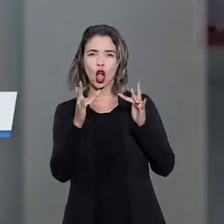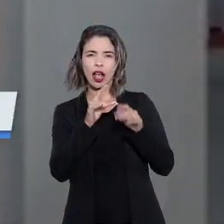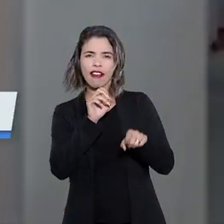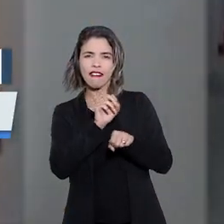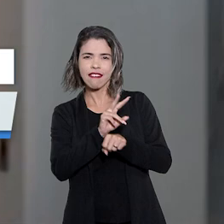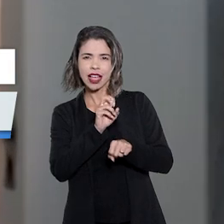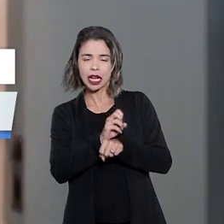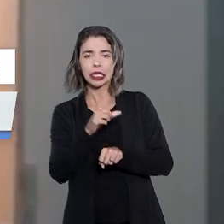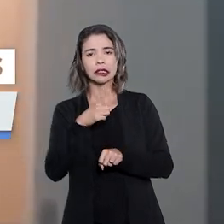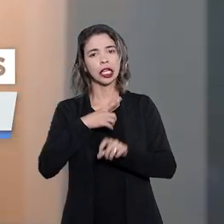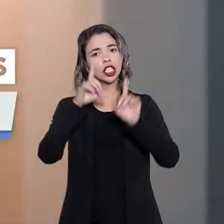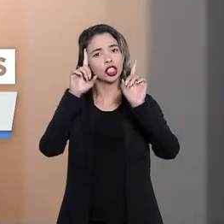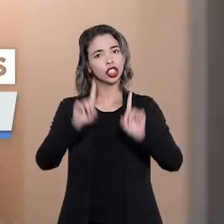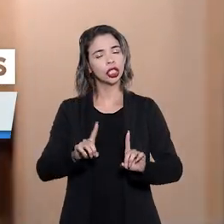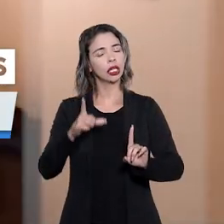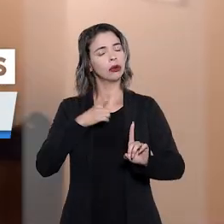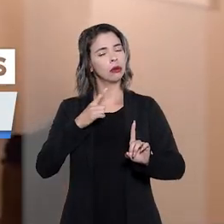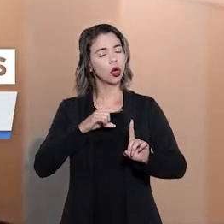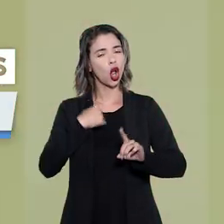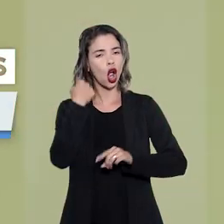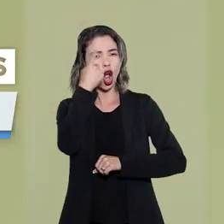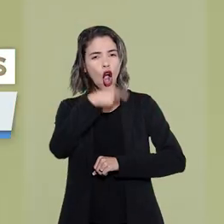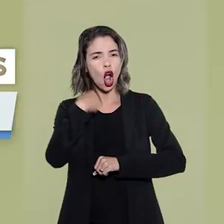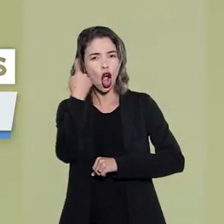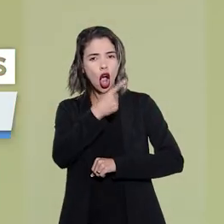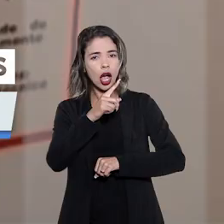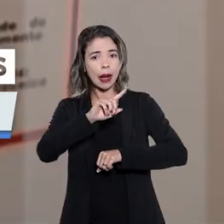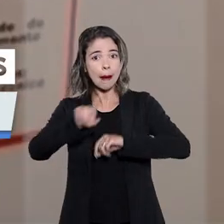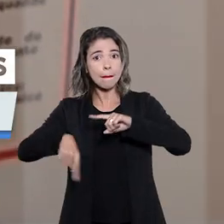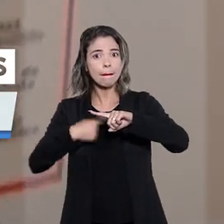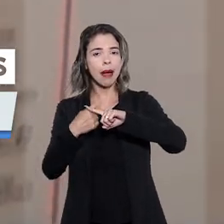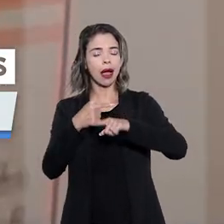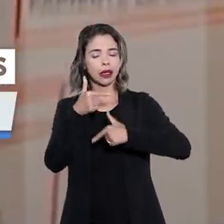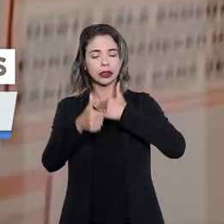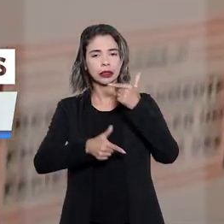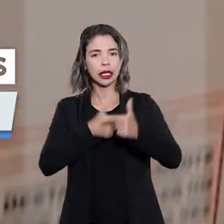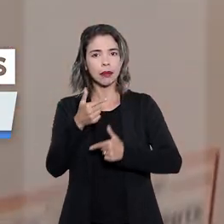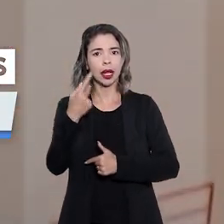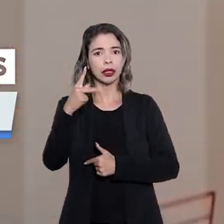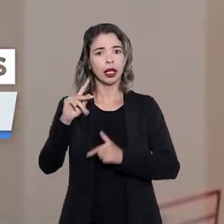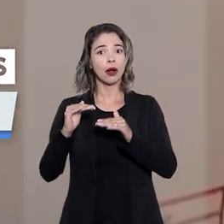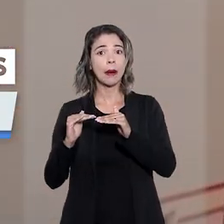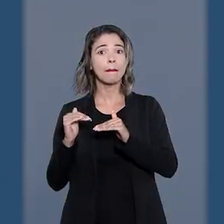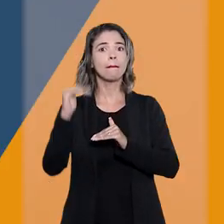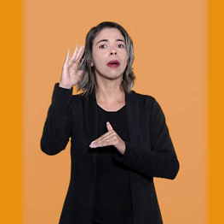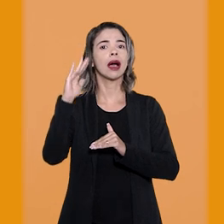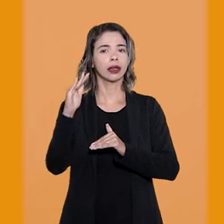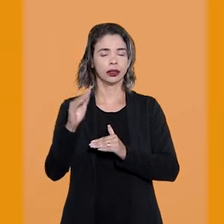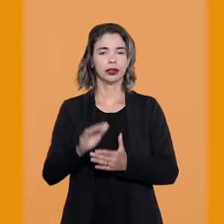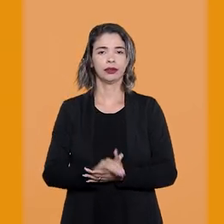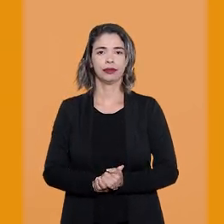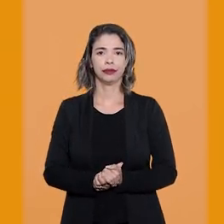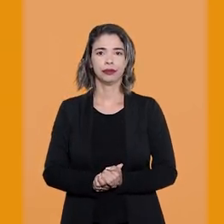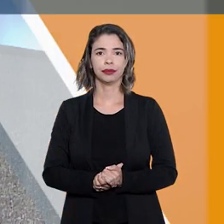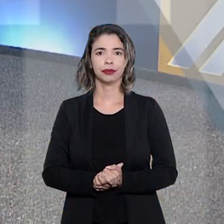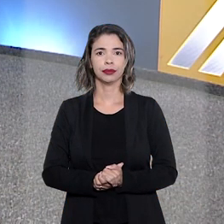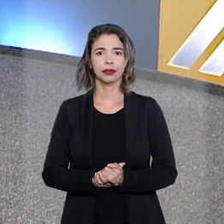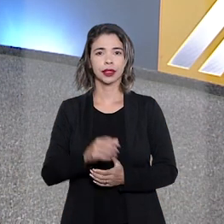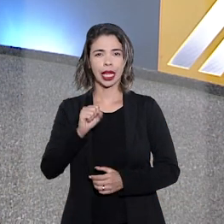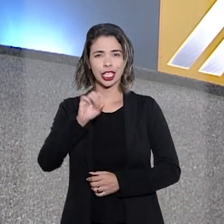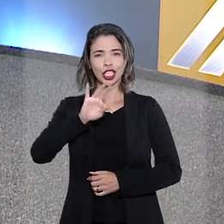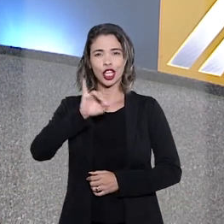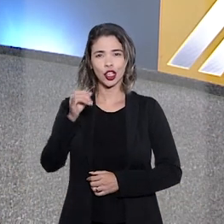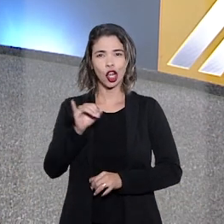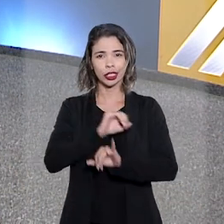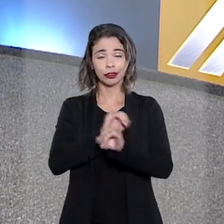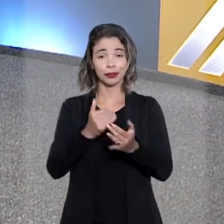à radiação tem direito ao total de horas extras que superem a jornada de 24 horas semanais. O